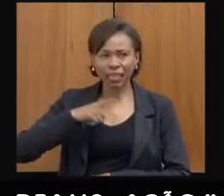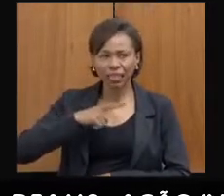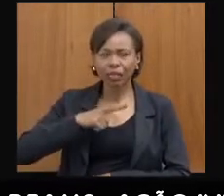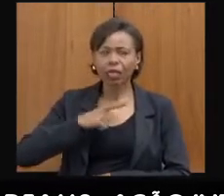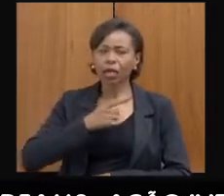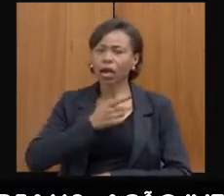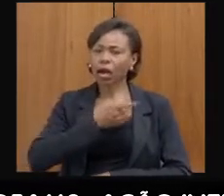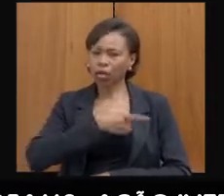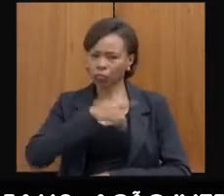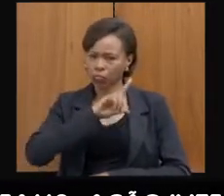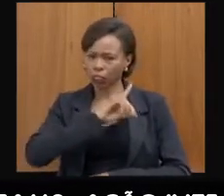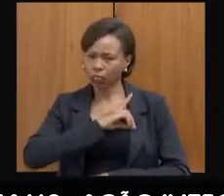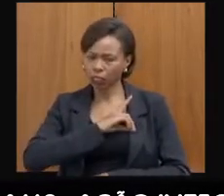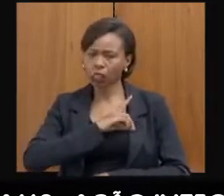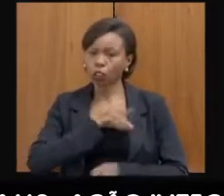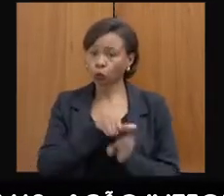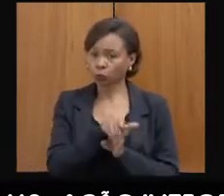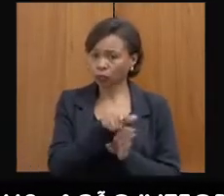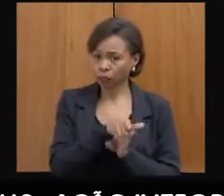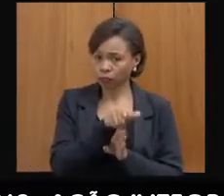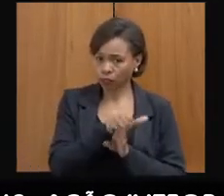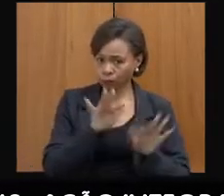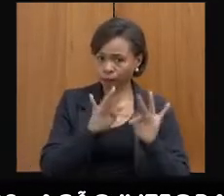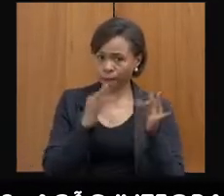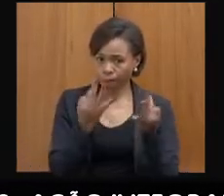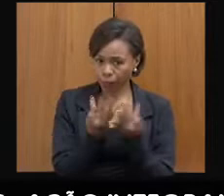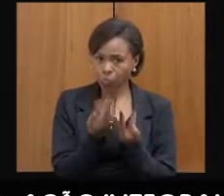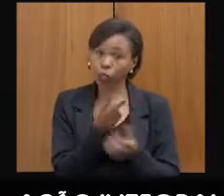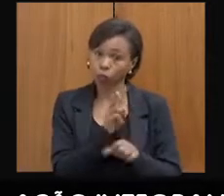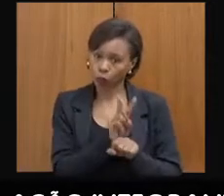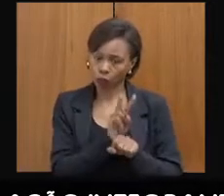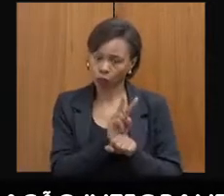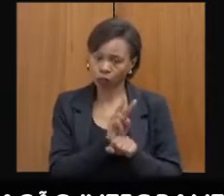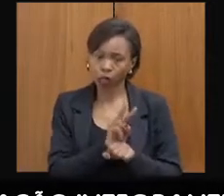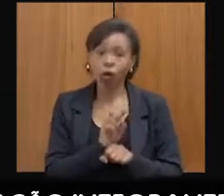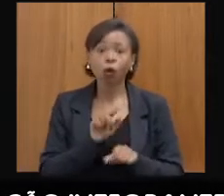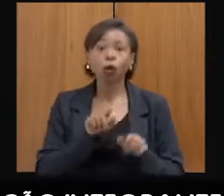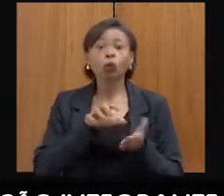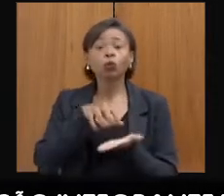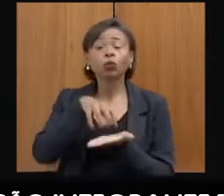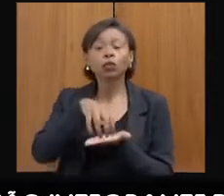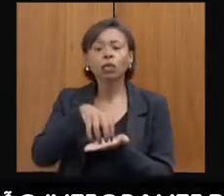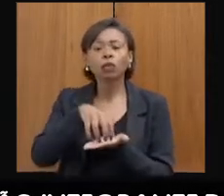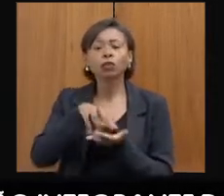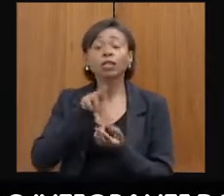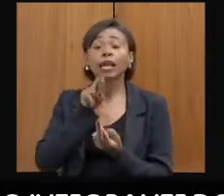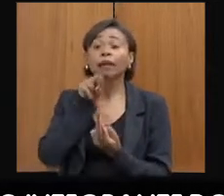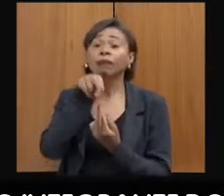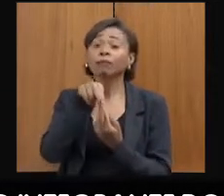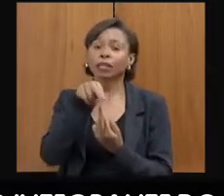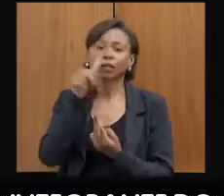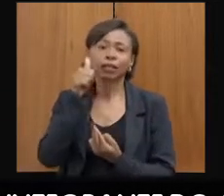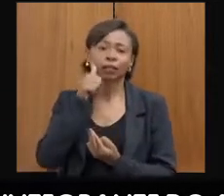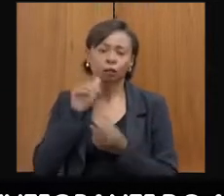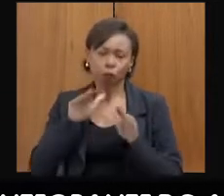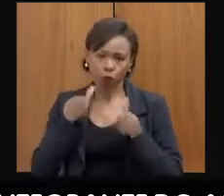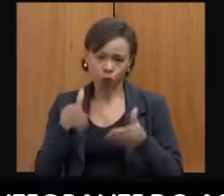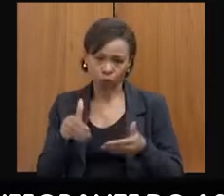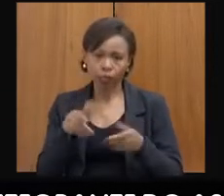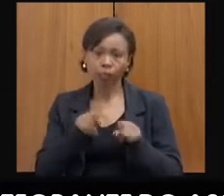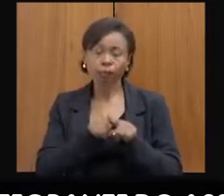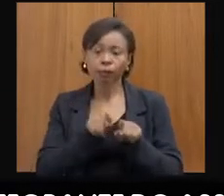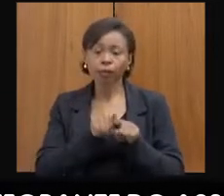Delegacia de Orientação e Proteção à Família, o Centro de Referência da Mulher e a Coordenadoria de Políticas